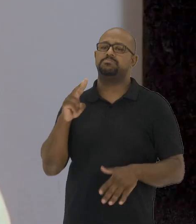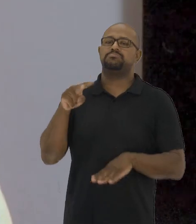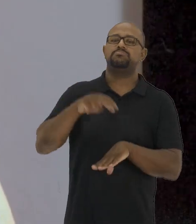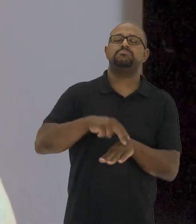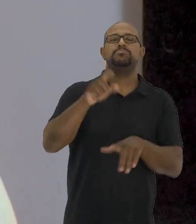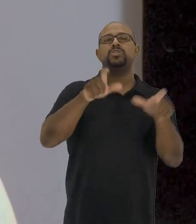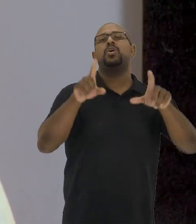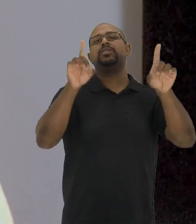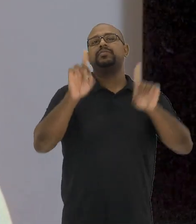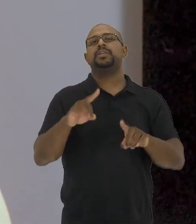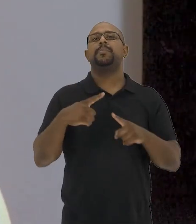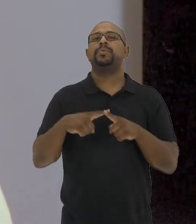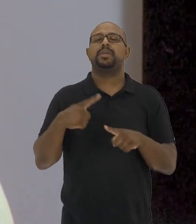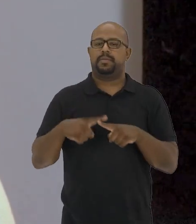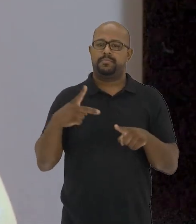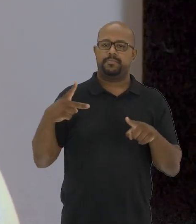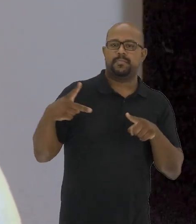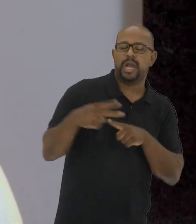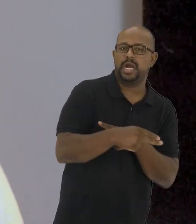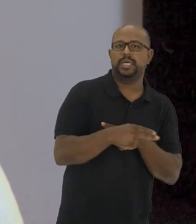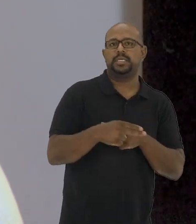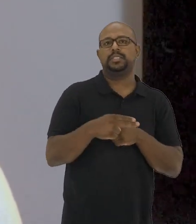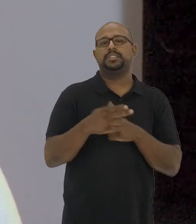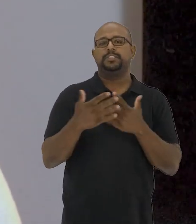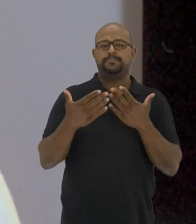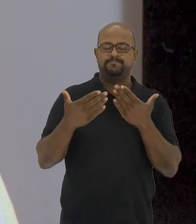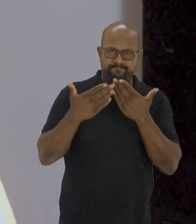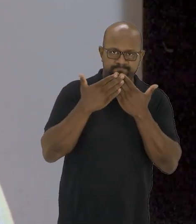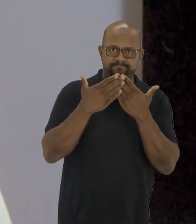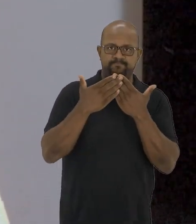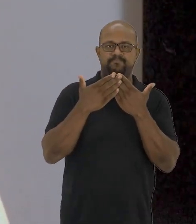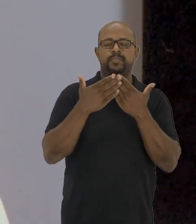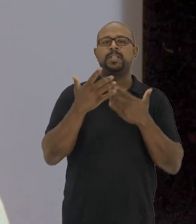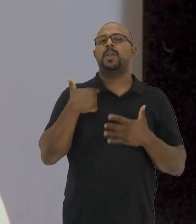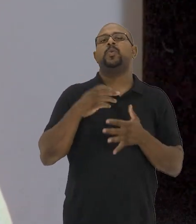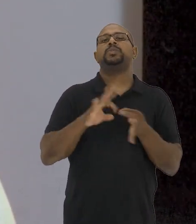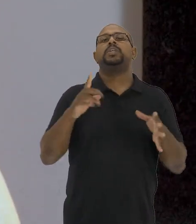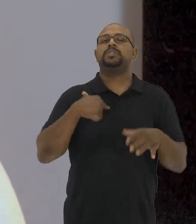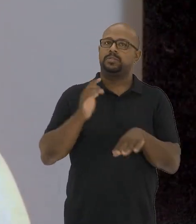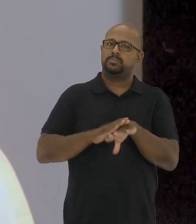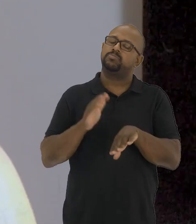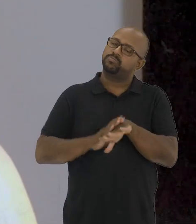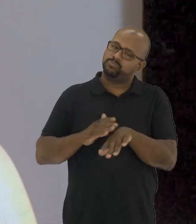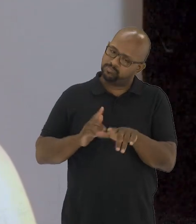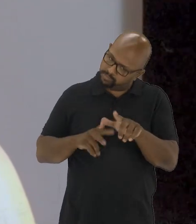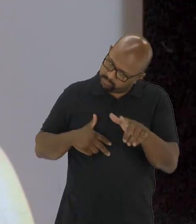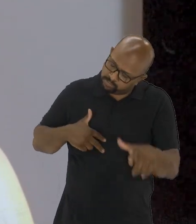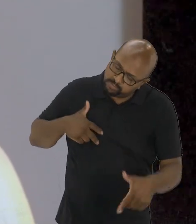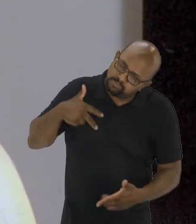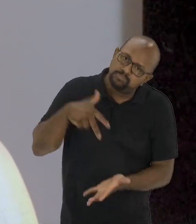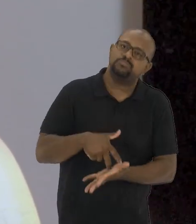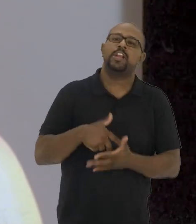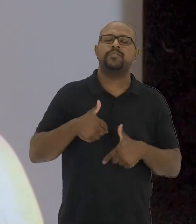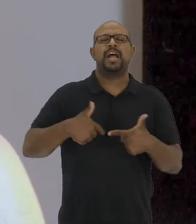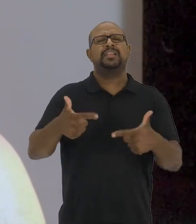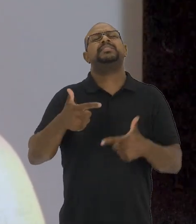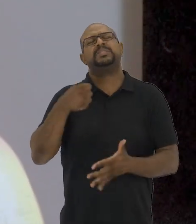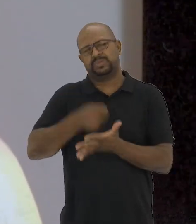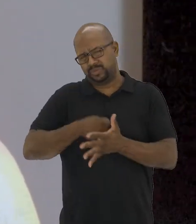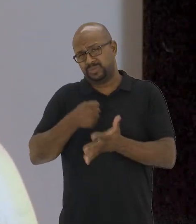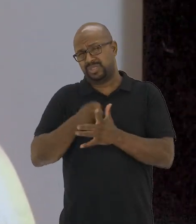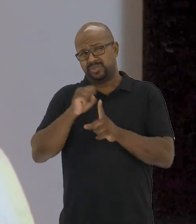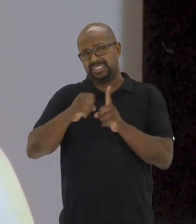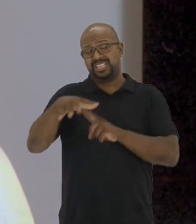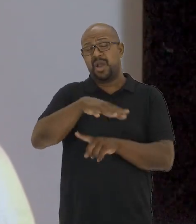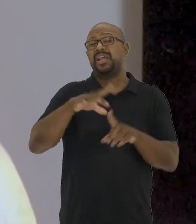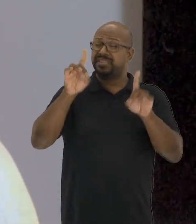que ainda não temos, porque ainda nos interpelam, ainda falam por nossos corpos. Dentre todas as outras